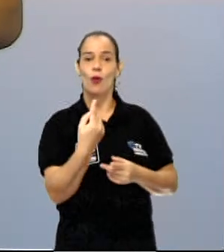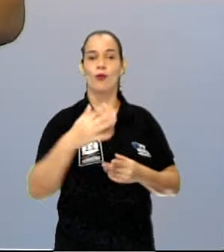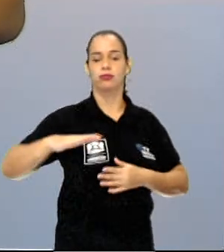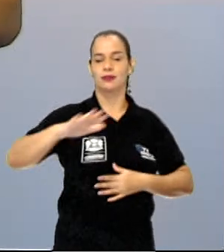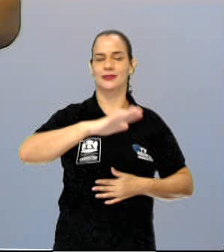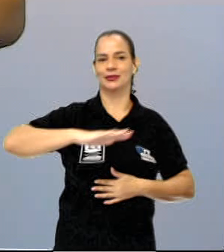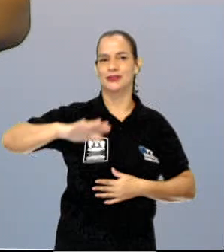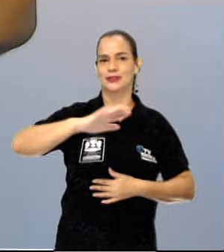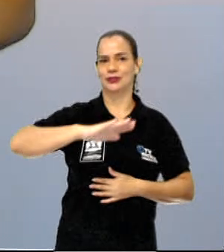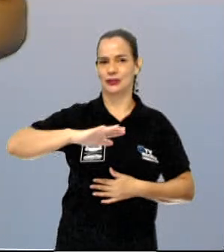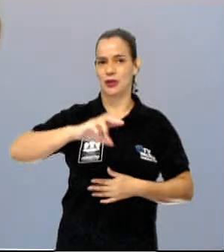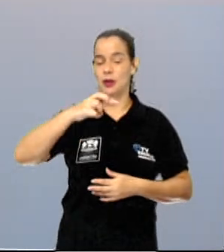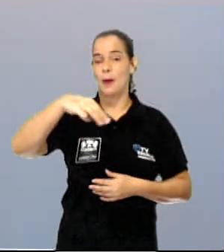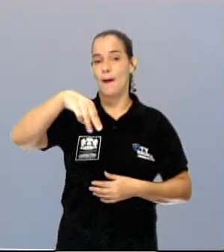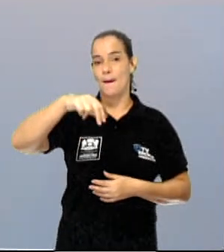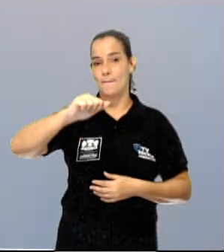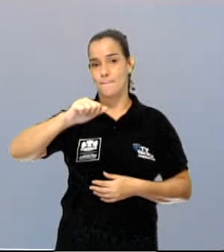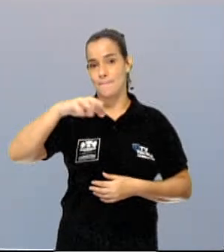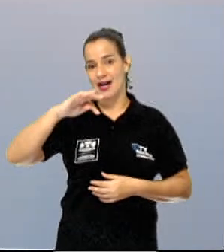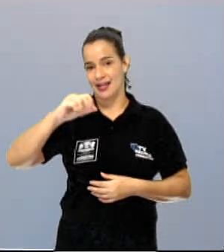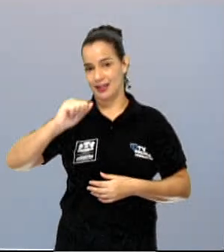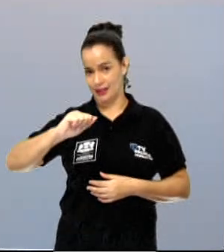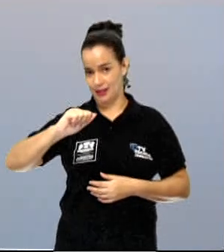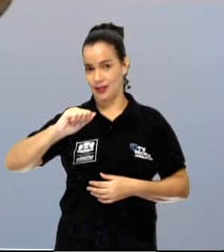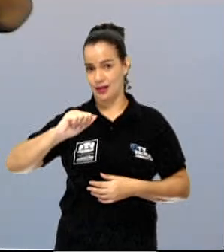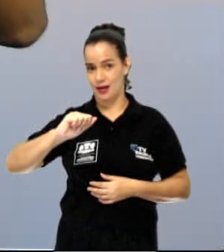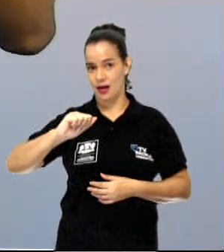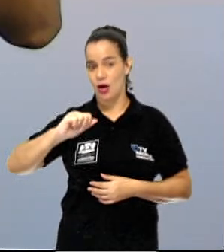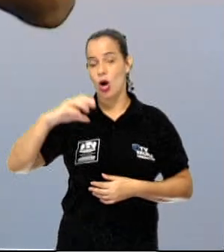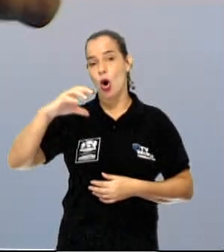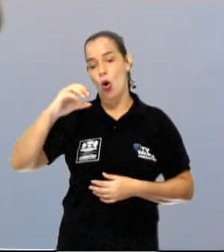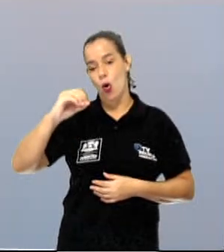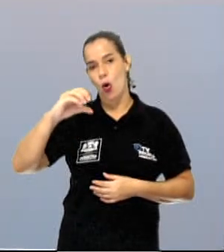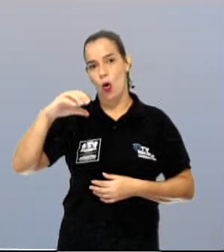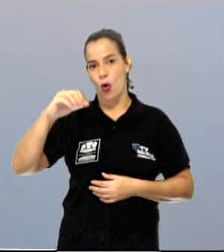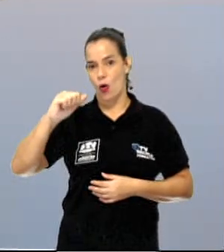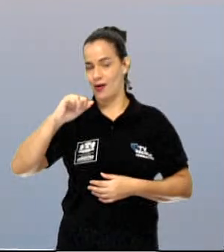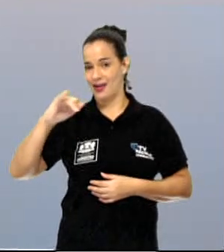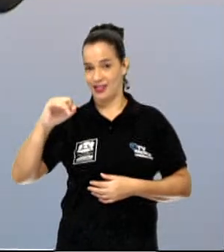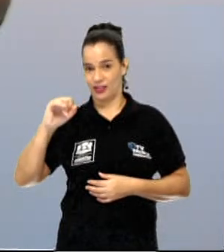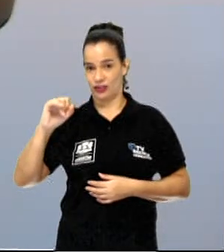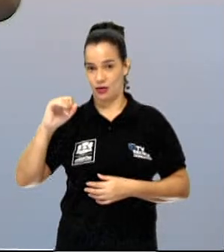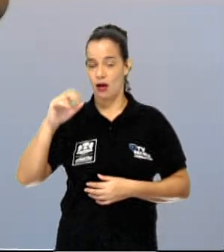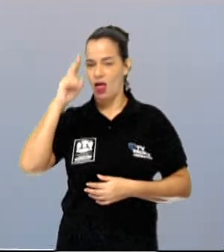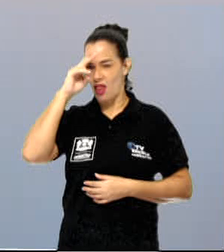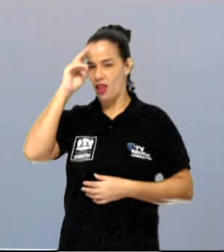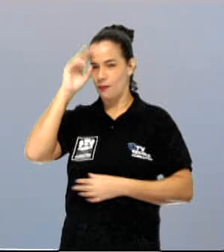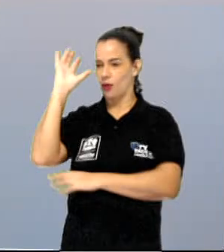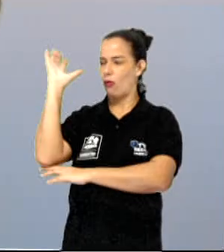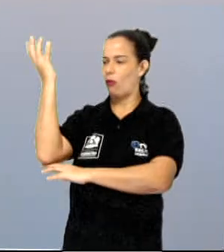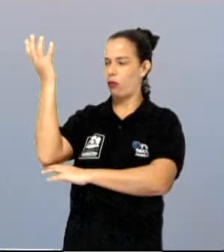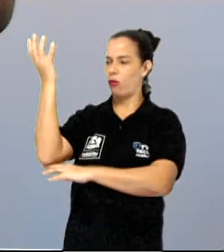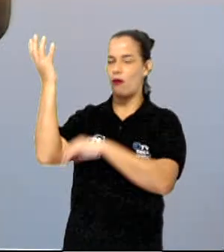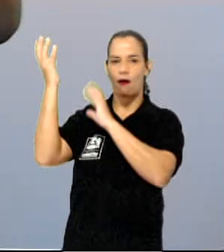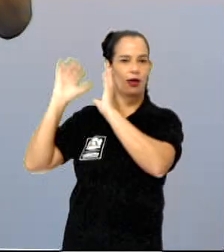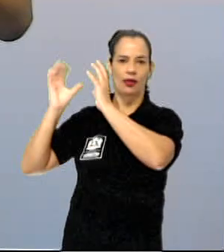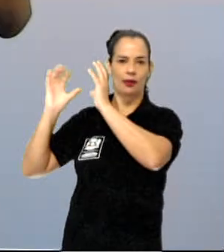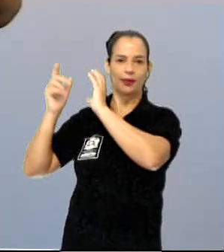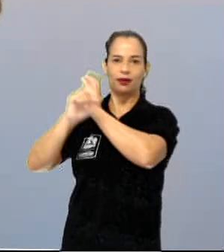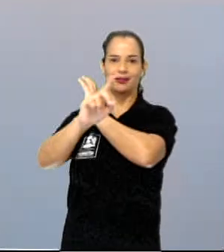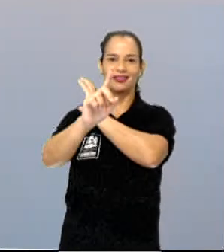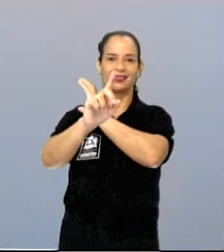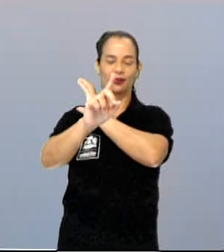a chamada Mata dos Cocais. Cocal, lembrou? Coqueiro. Mas não o coqueiro que a gente conhece, esse coqueiro de praia, não.